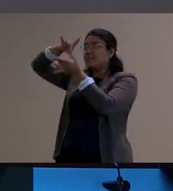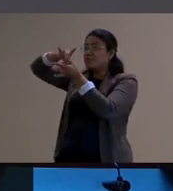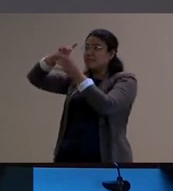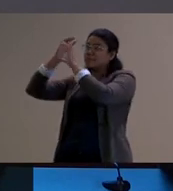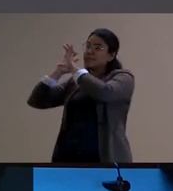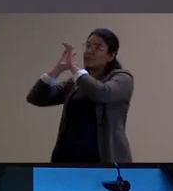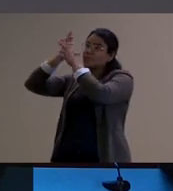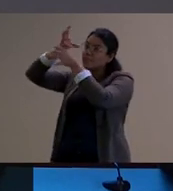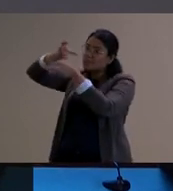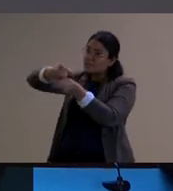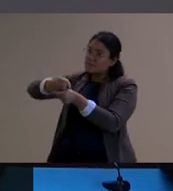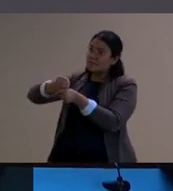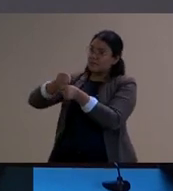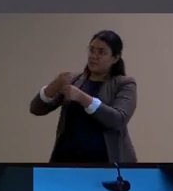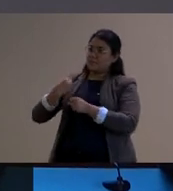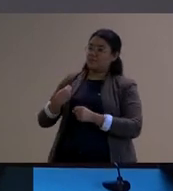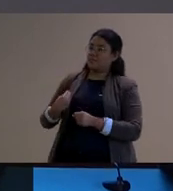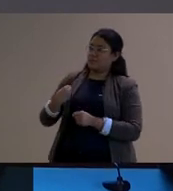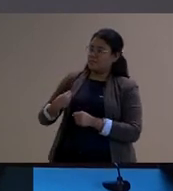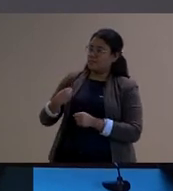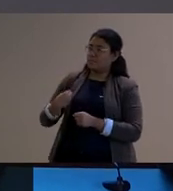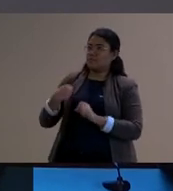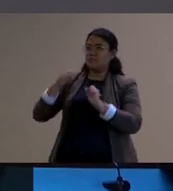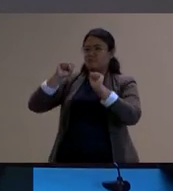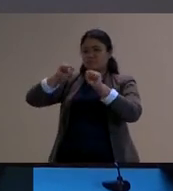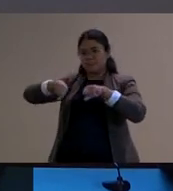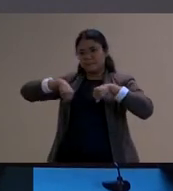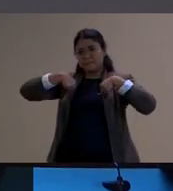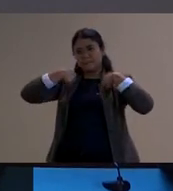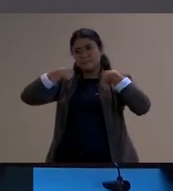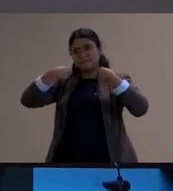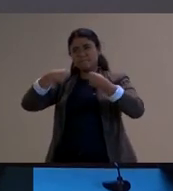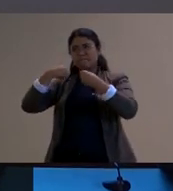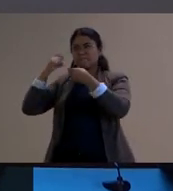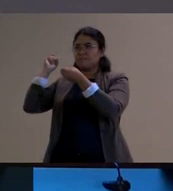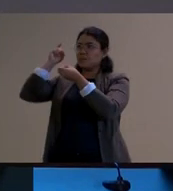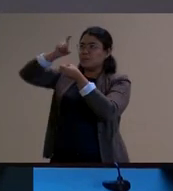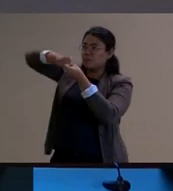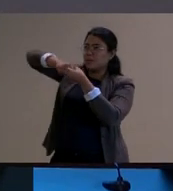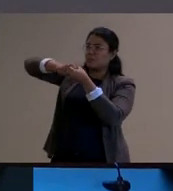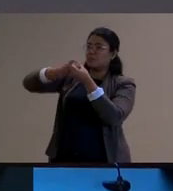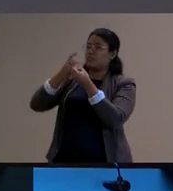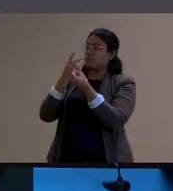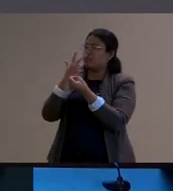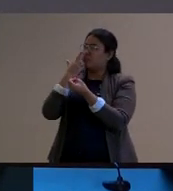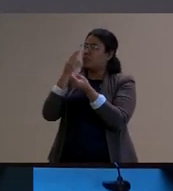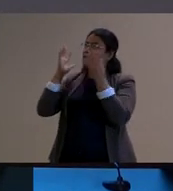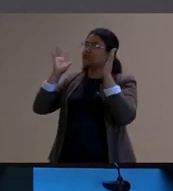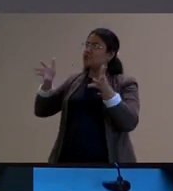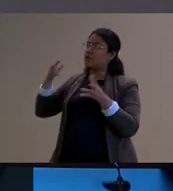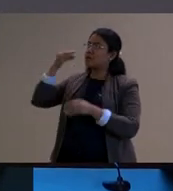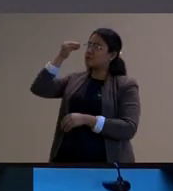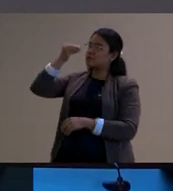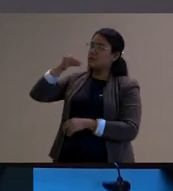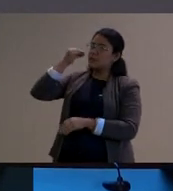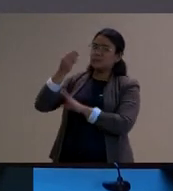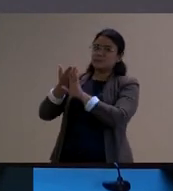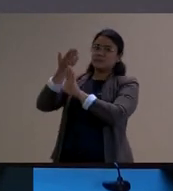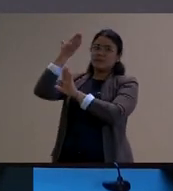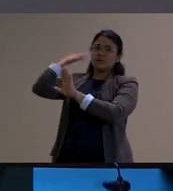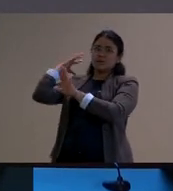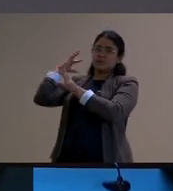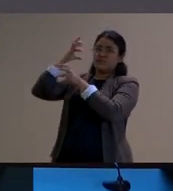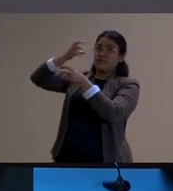que é de fato um esforço de recuperar aquilo que foi experienciado ele